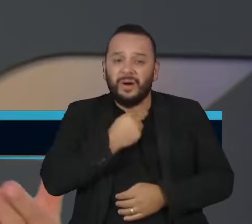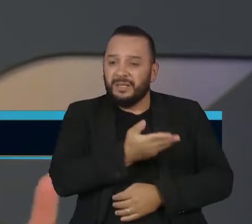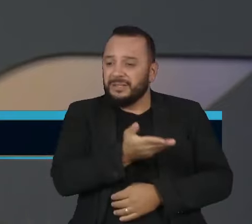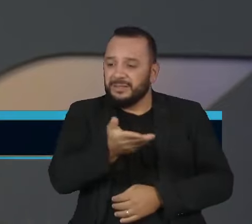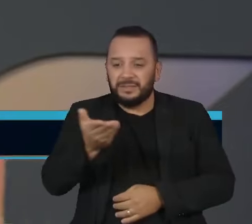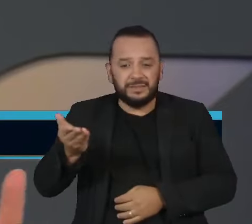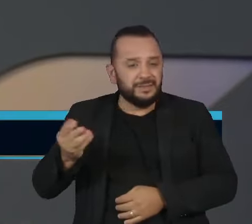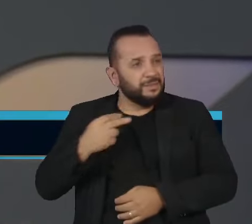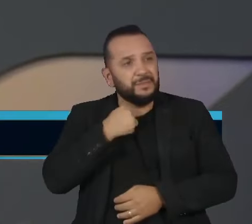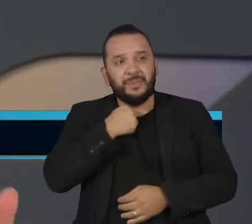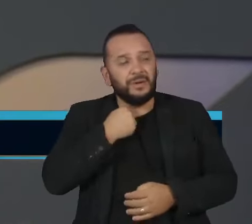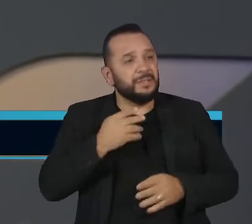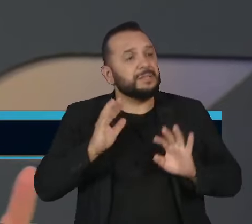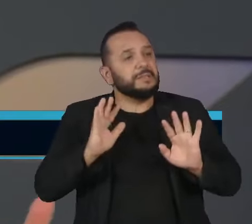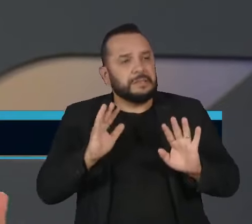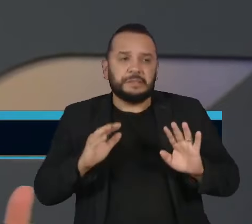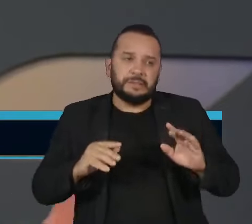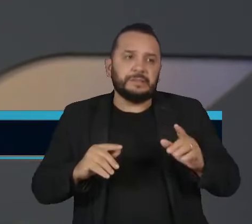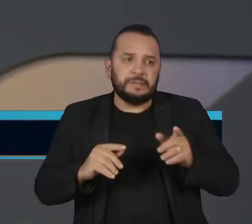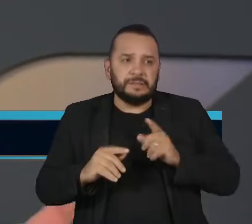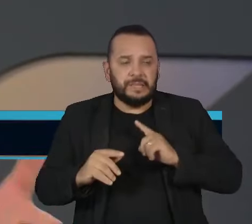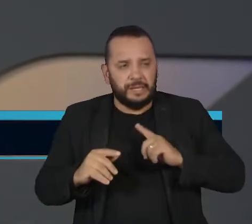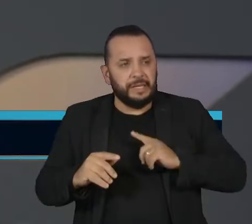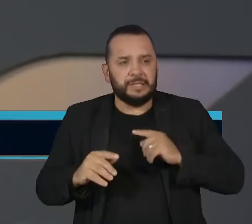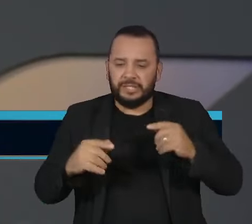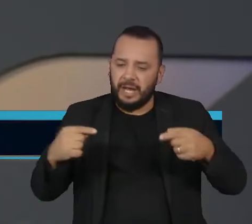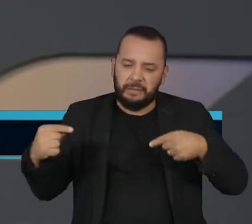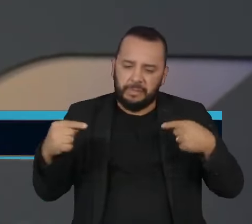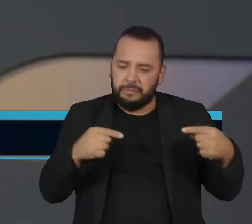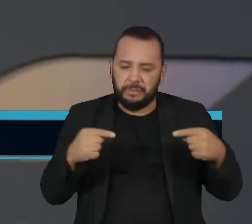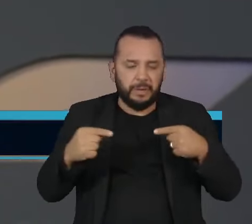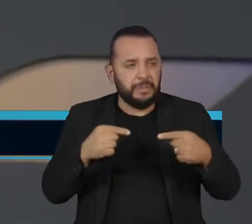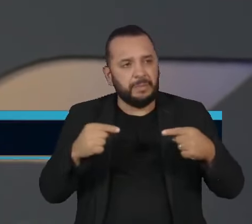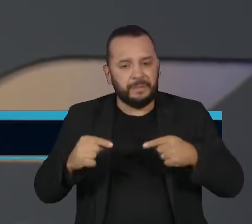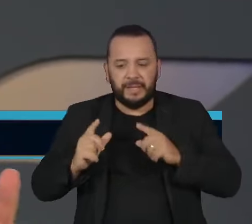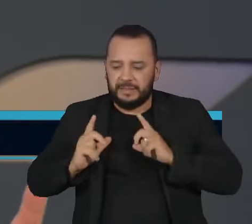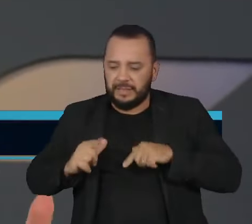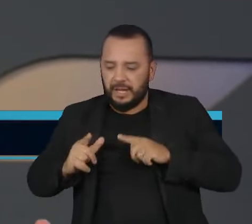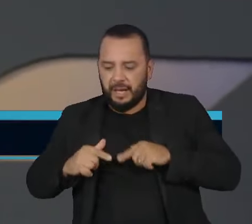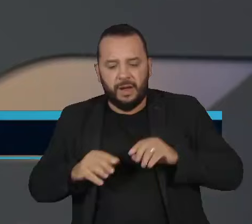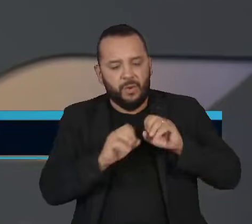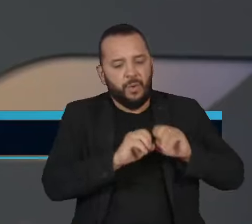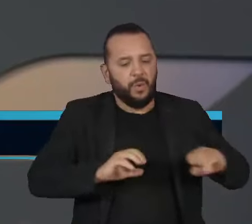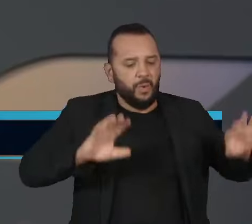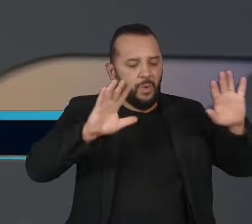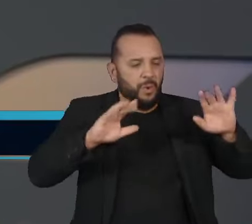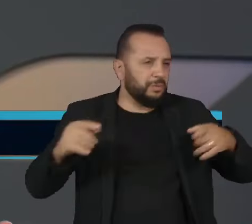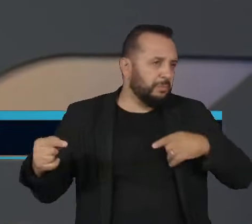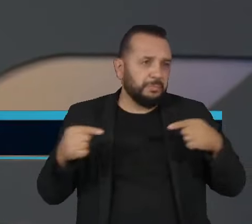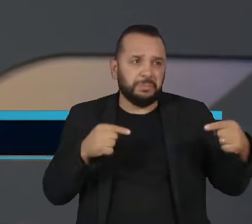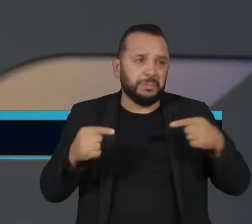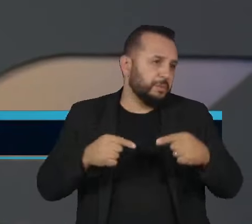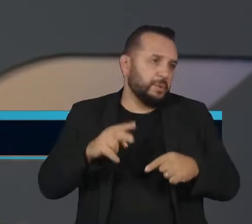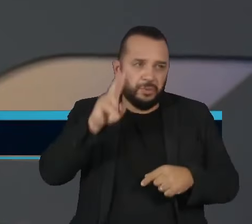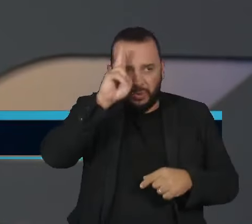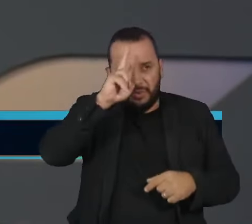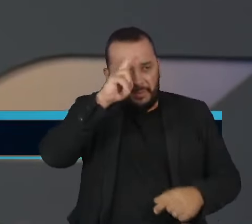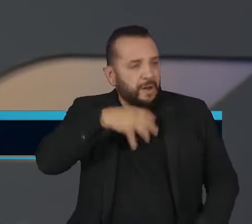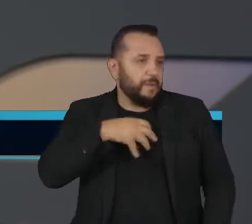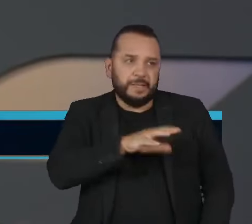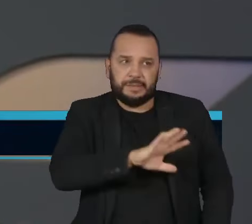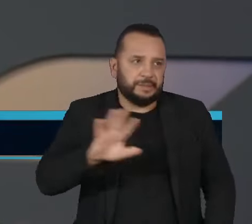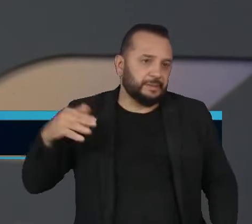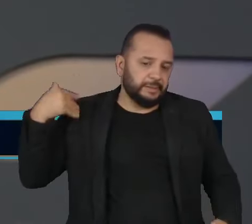esse antagonismo entre Israel e a ONU vem desde o início da guerra. Então, não é surpresa. E não é